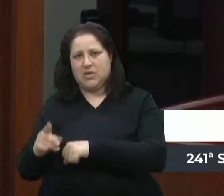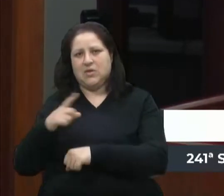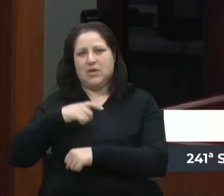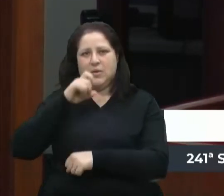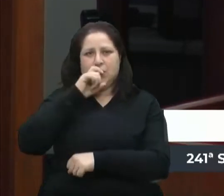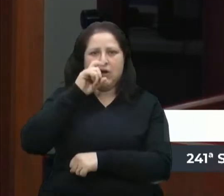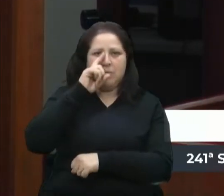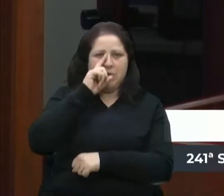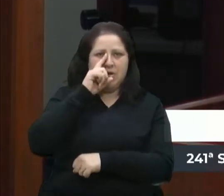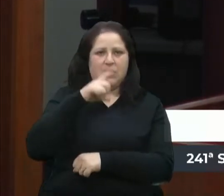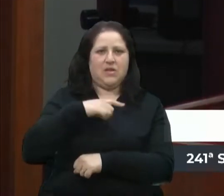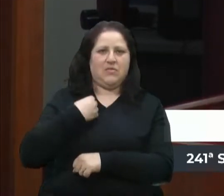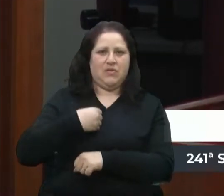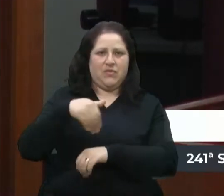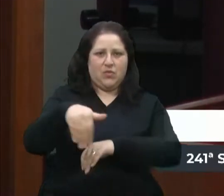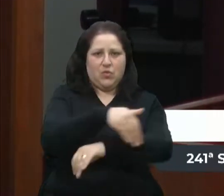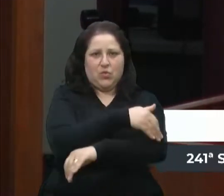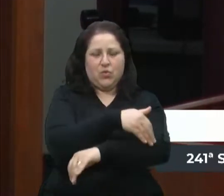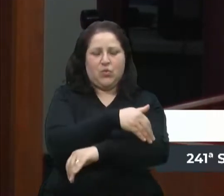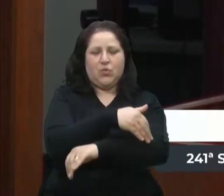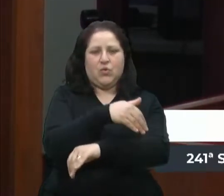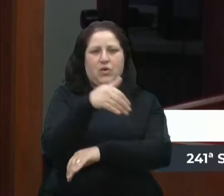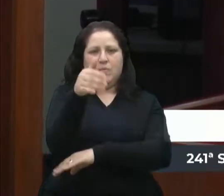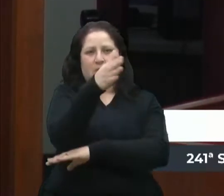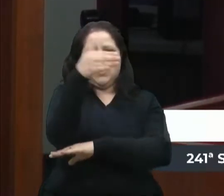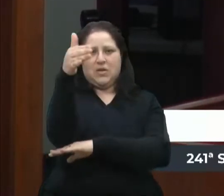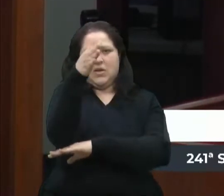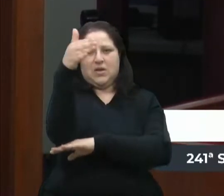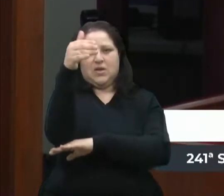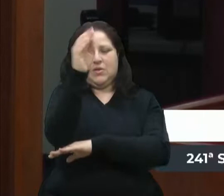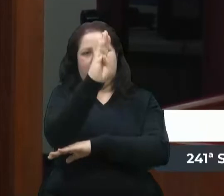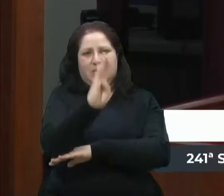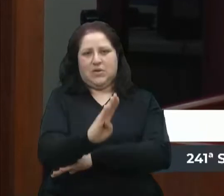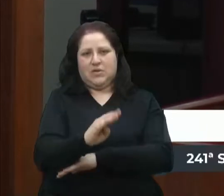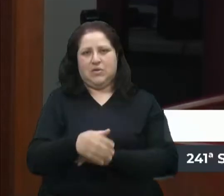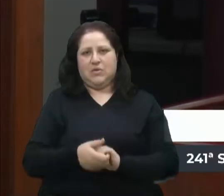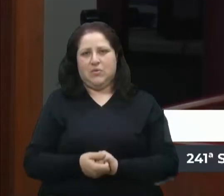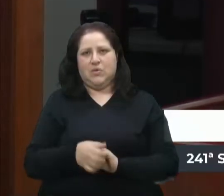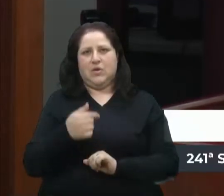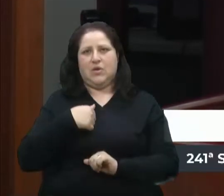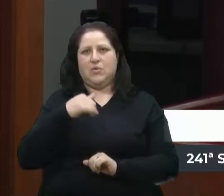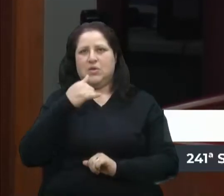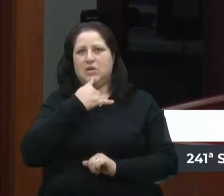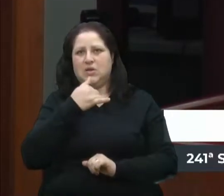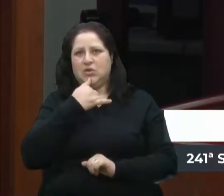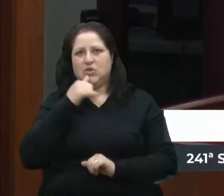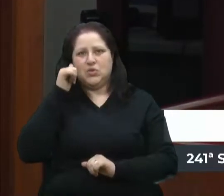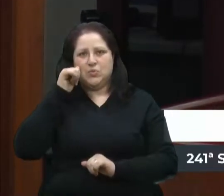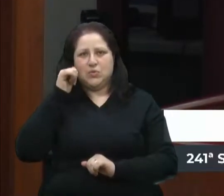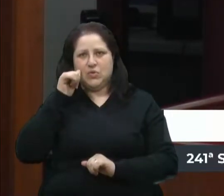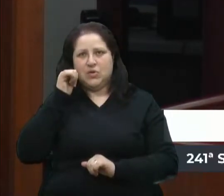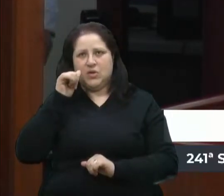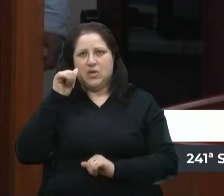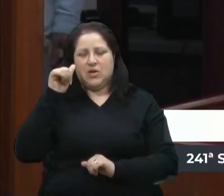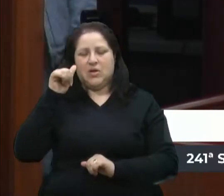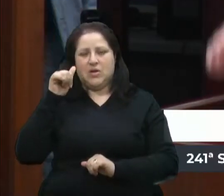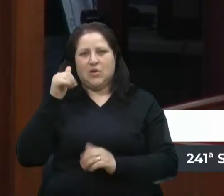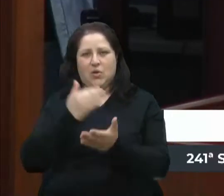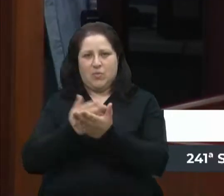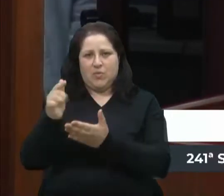levantar contra este povo. E eu sinto muito que aquela senhora que estava aqui no começo tenha saído